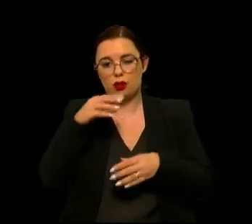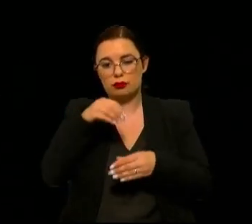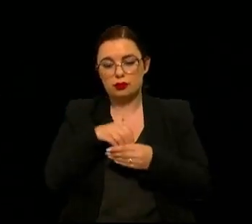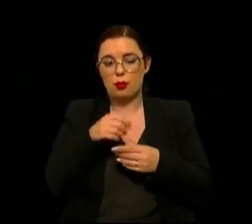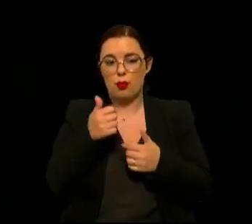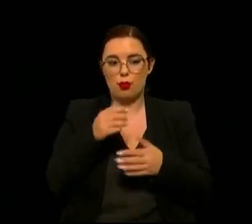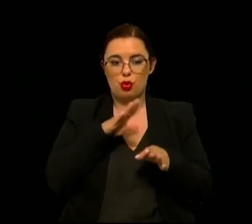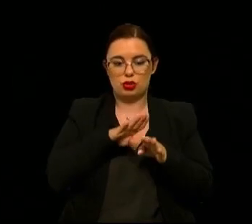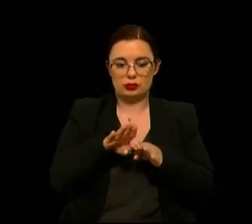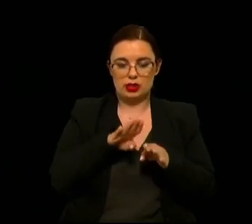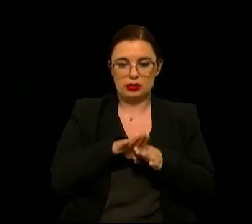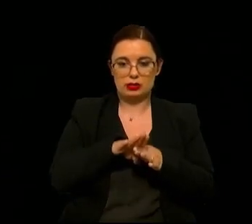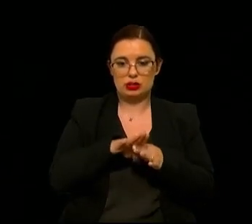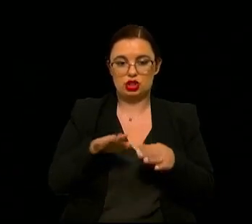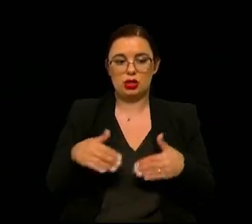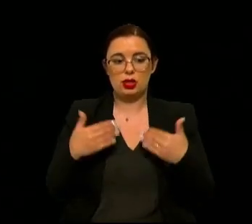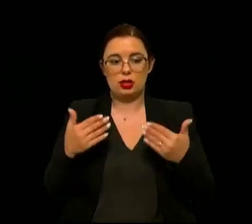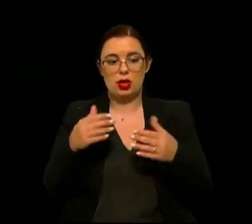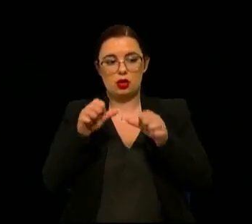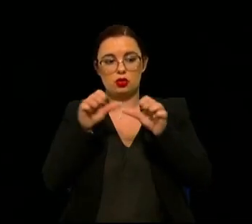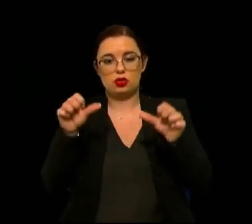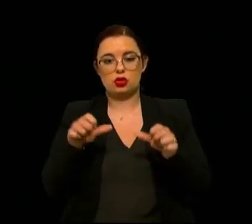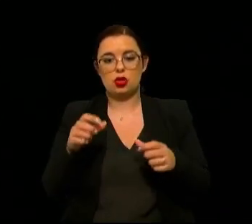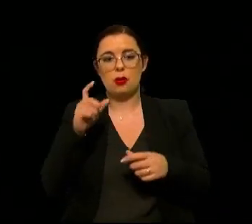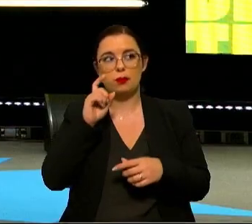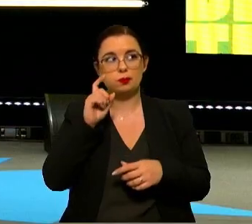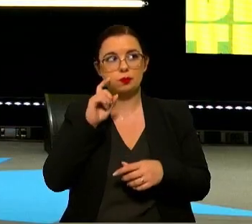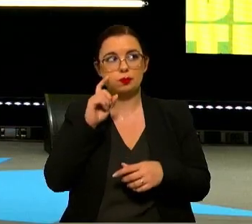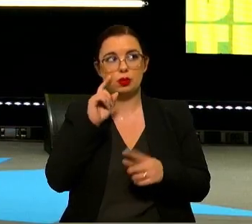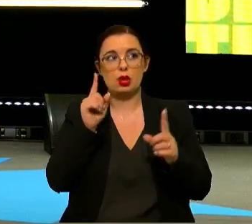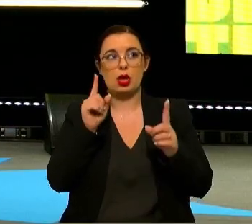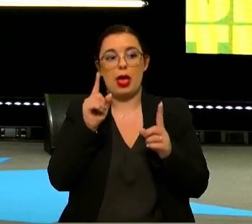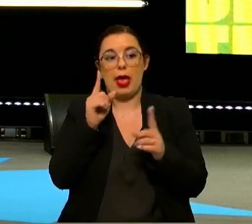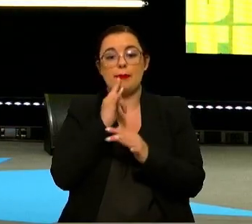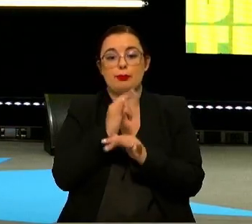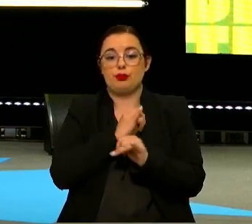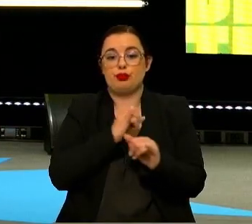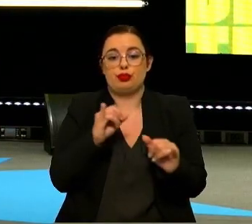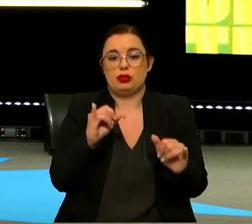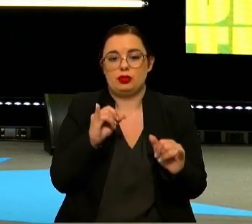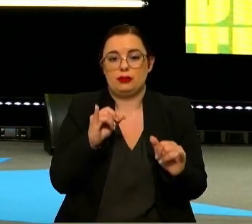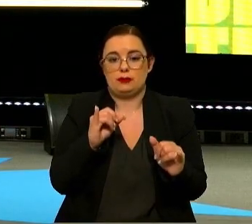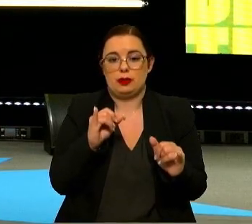nas boas práticas e tornar este um sistema seguro não é concebível que efetivamente